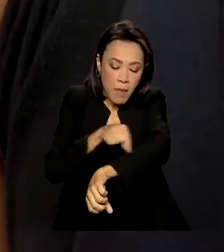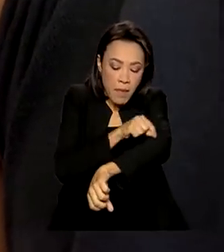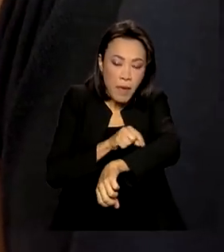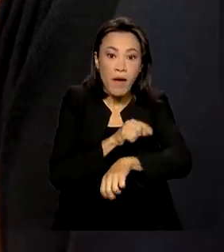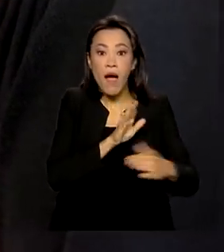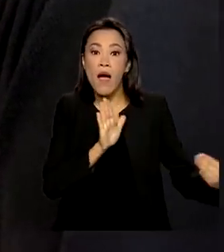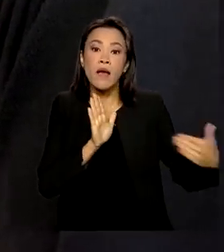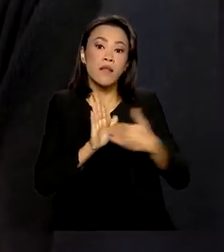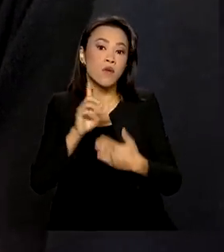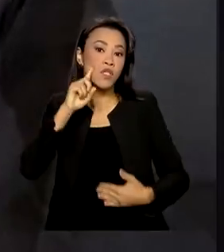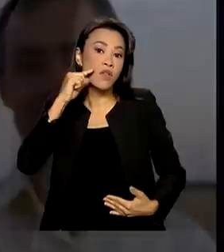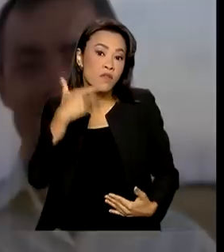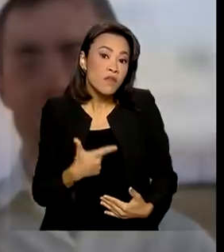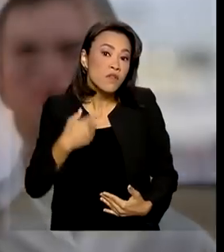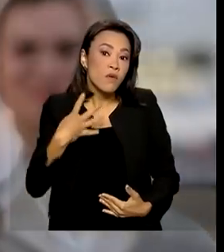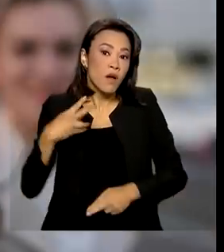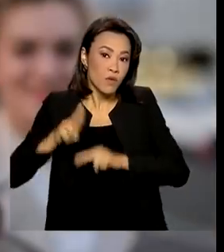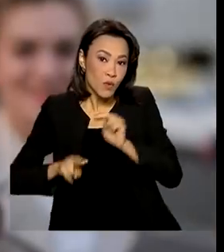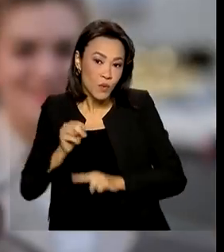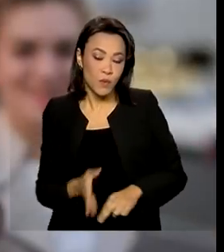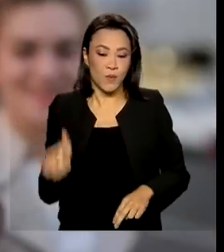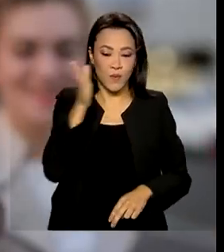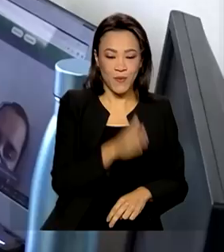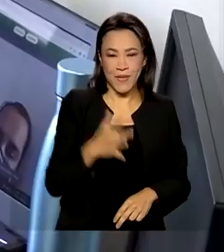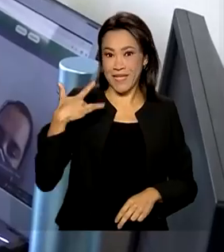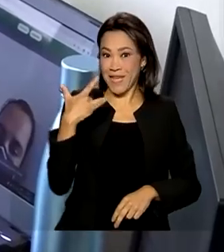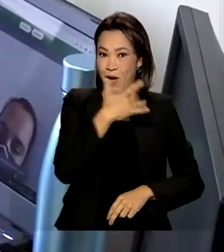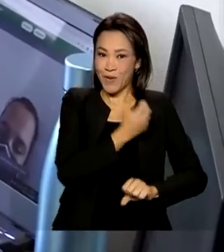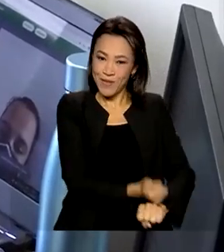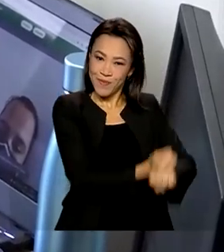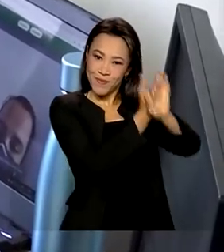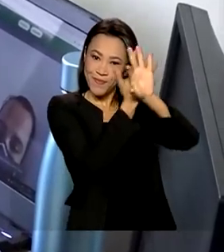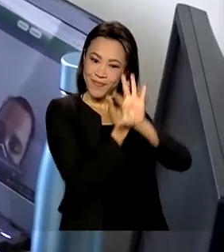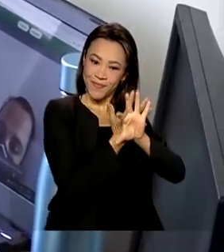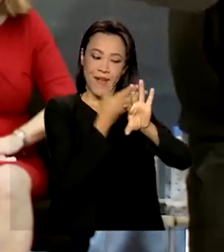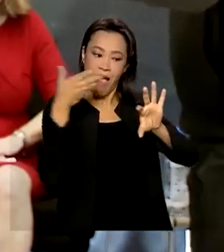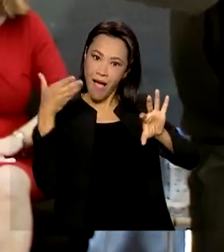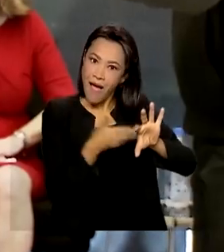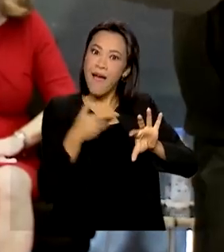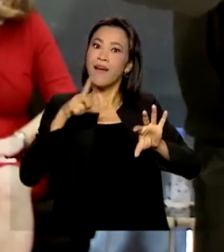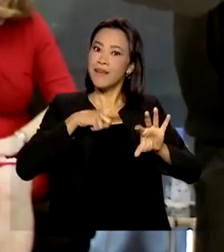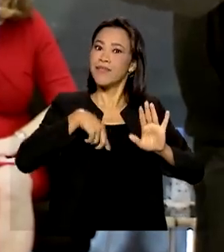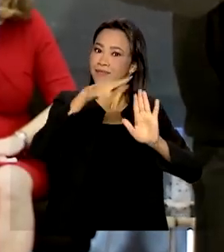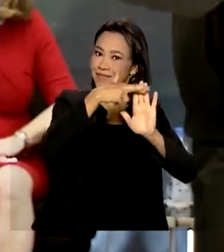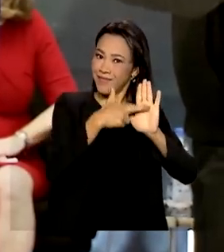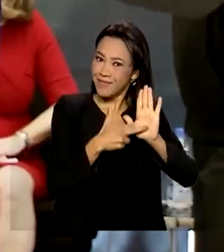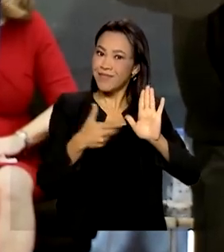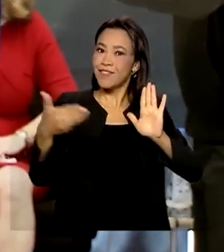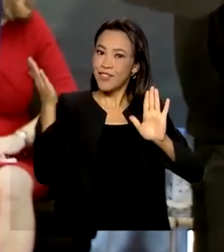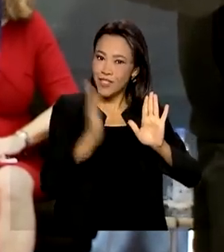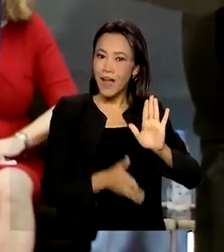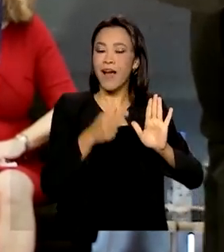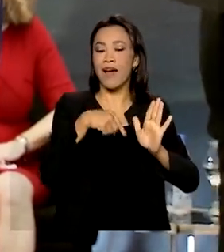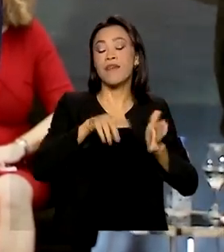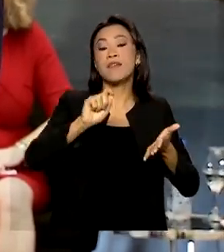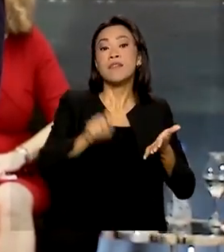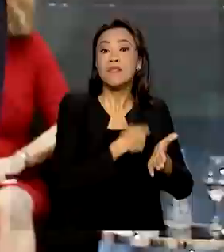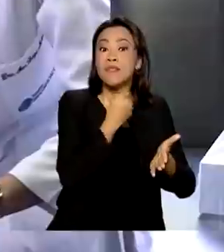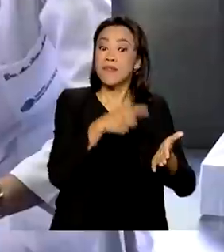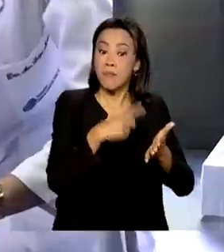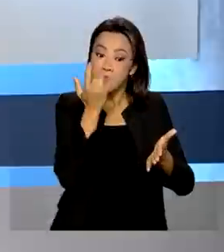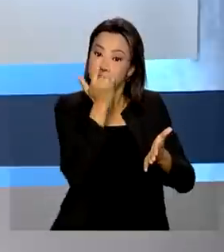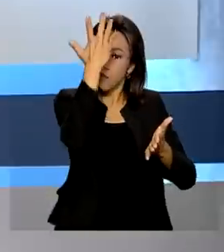dia 24 de junho. Saúde online, consulta virtual é regulamentada para reduzir distância e facilitar